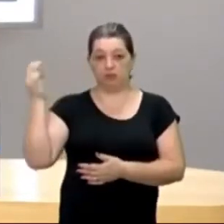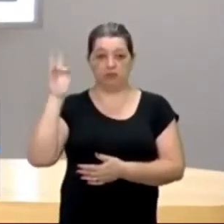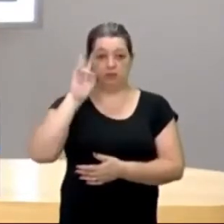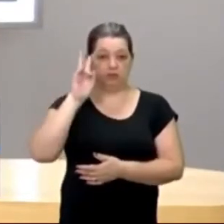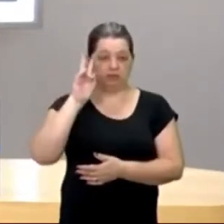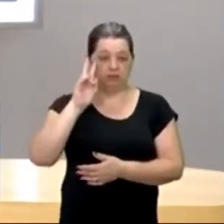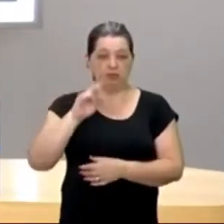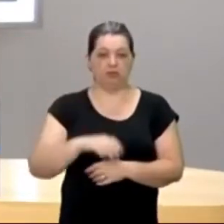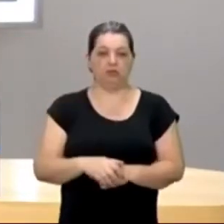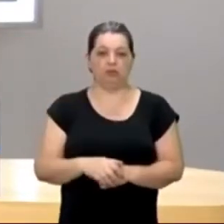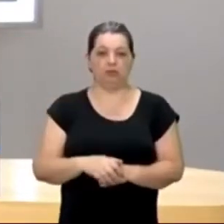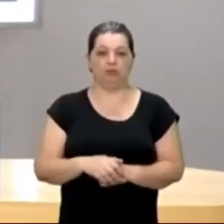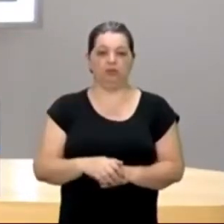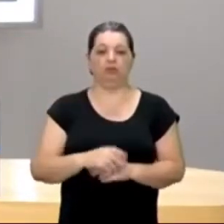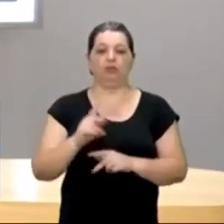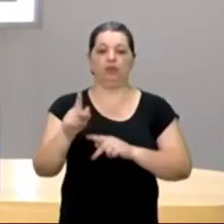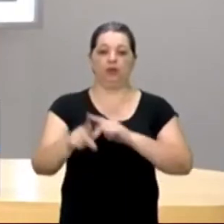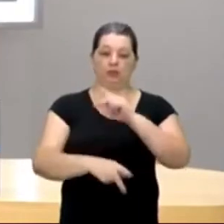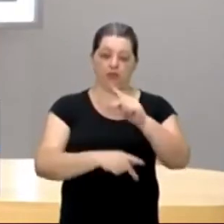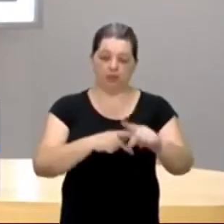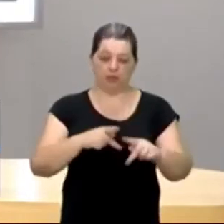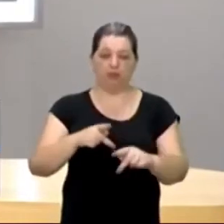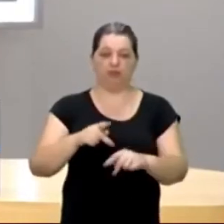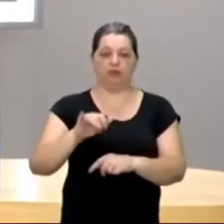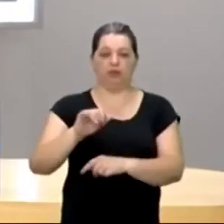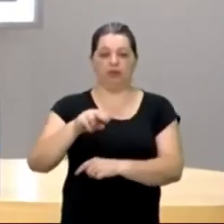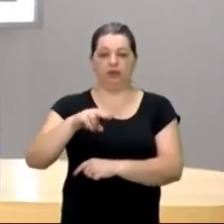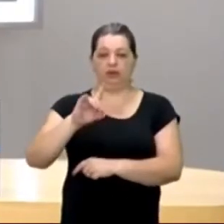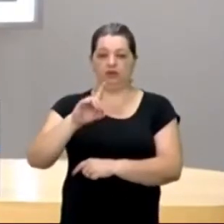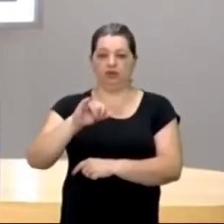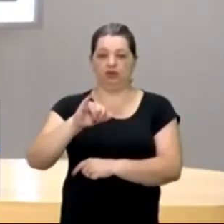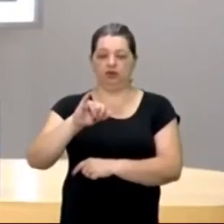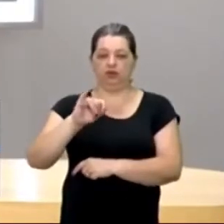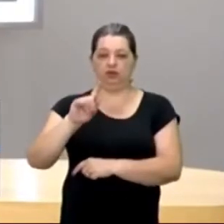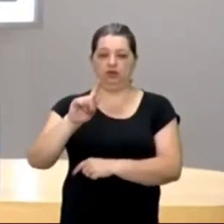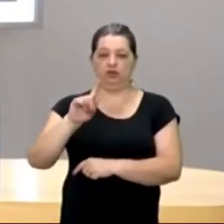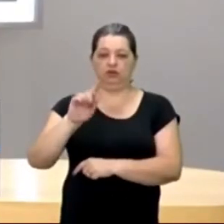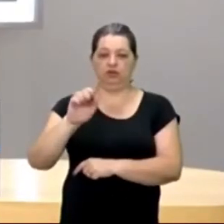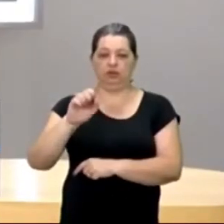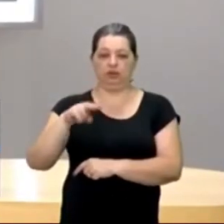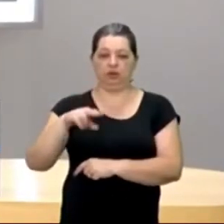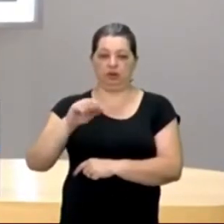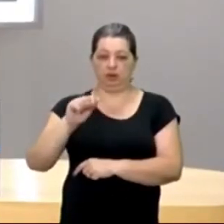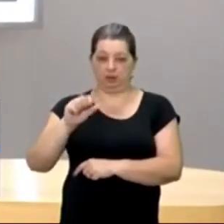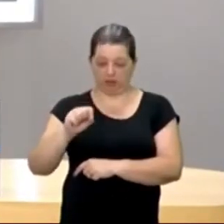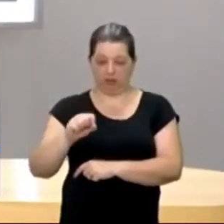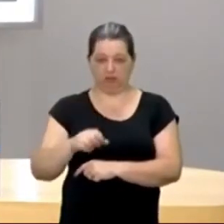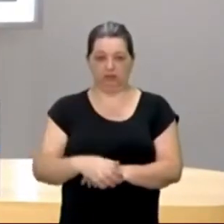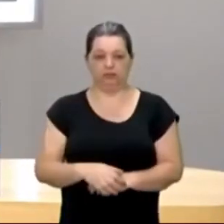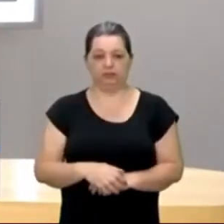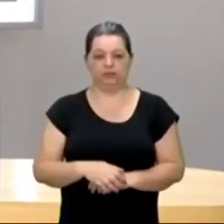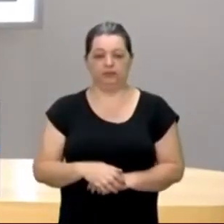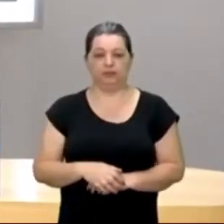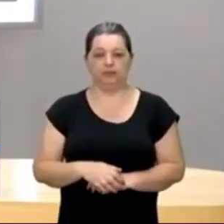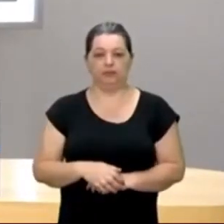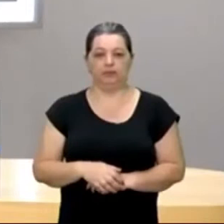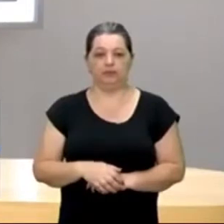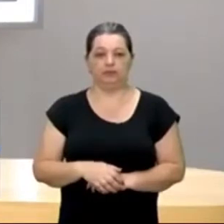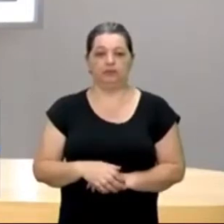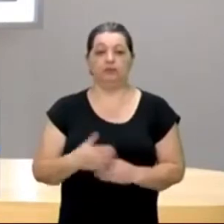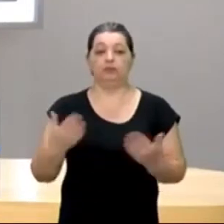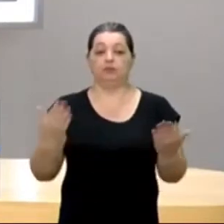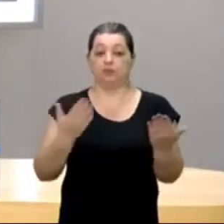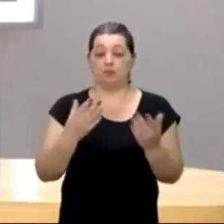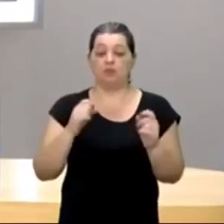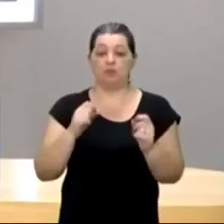-se a usar o termo indígenas, nações indígenas. Mas, hoje, nós vamos pegar a Carta de